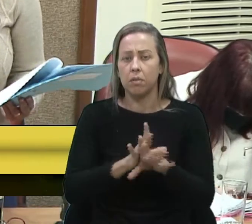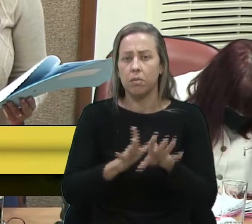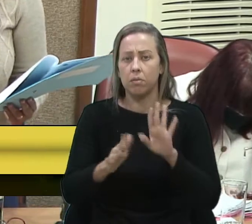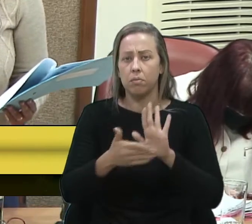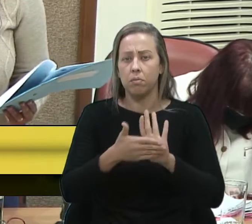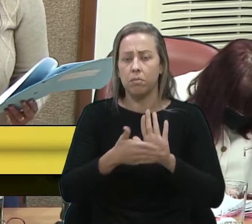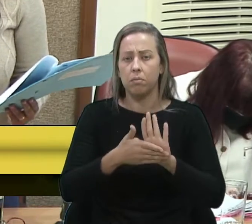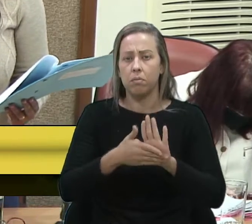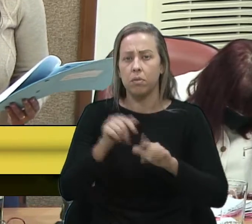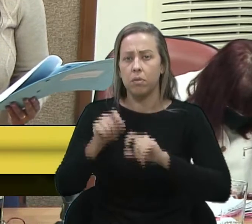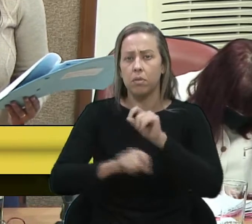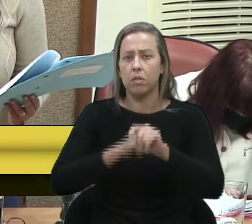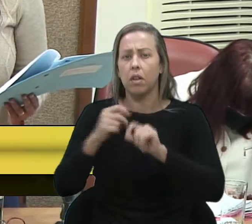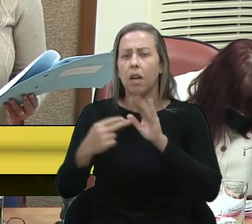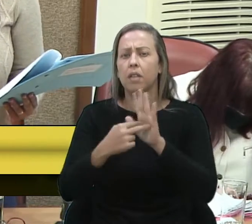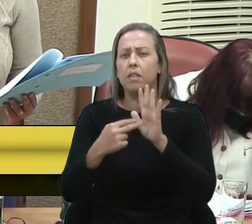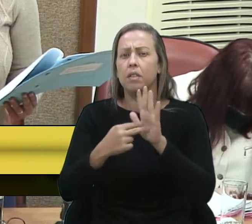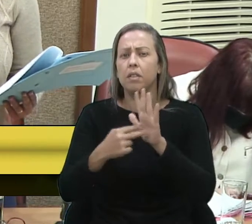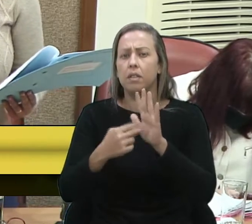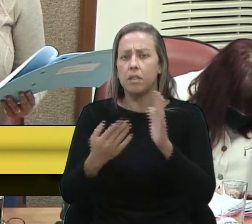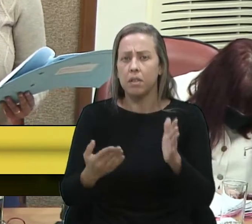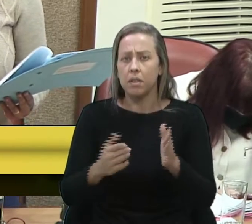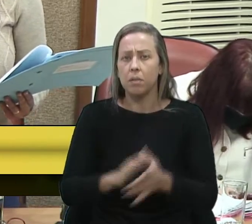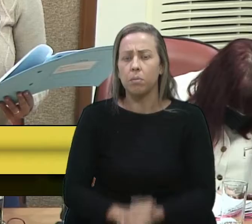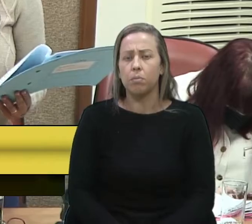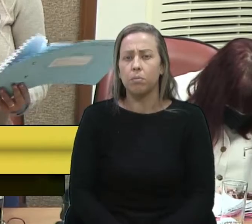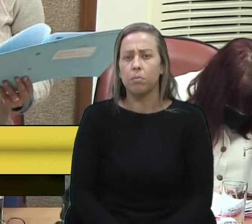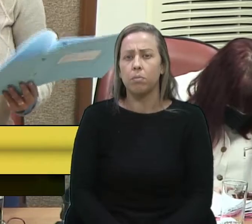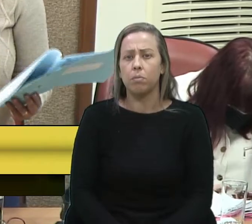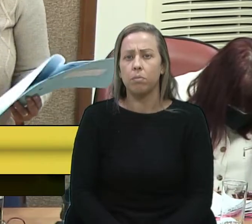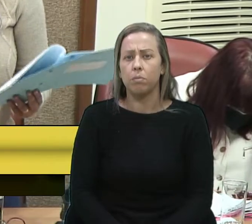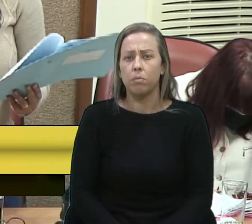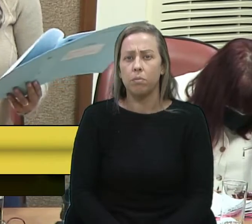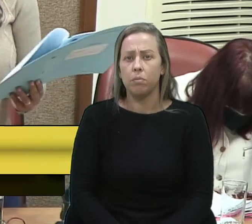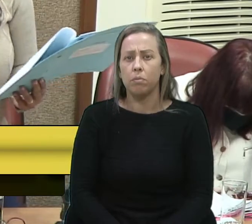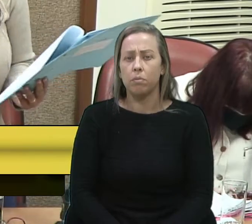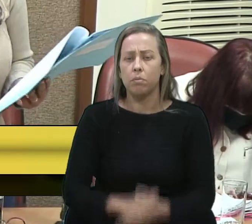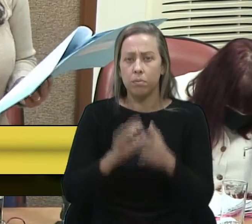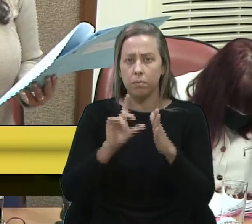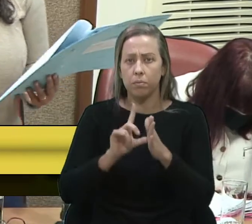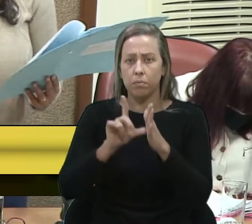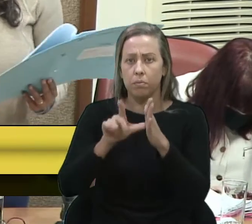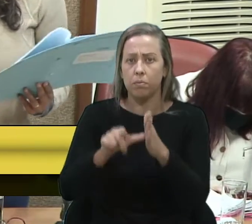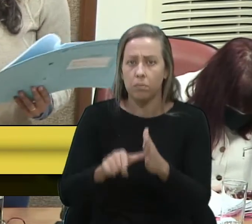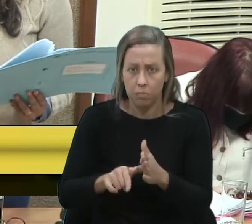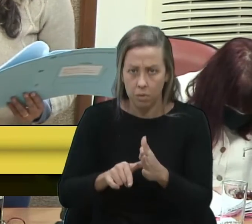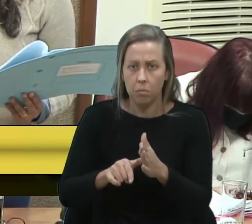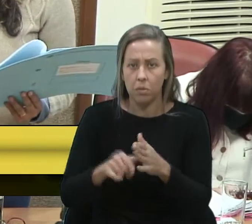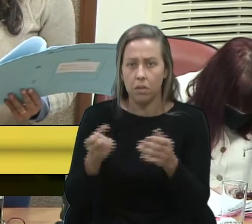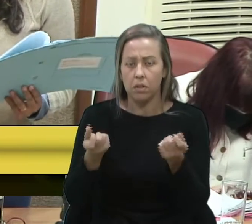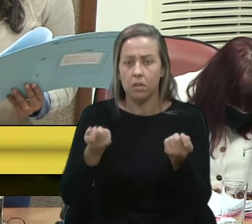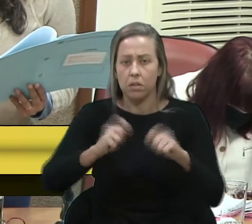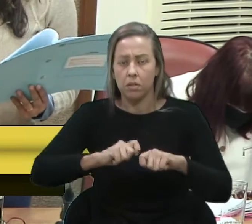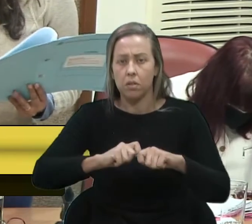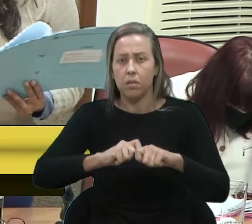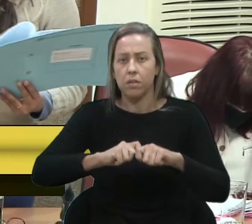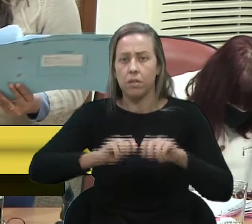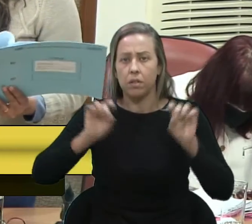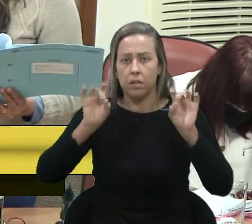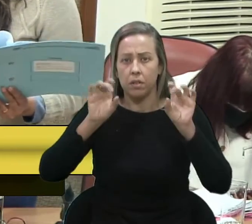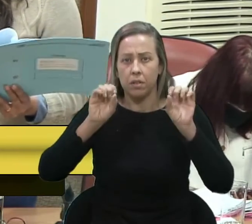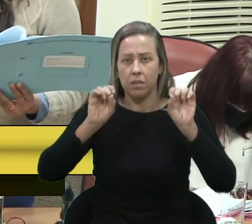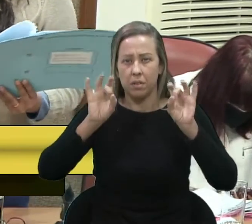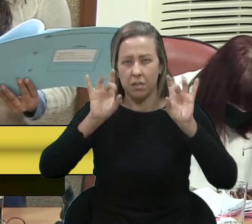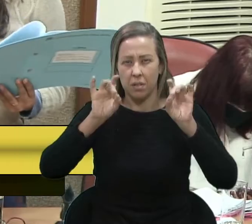O que chama a atenção, e eu queria, até depois os autores, se puderem especificar, e pela